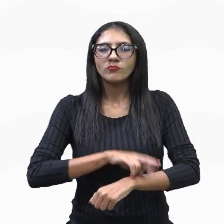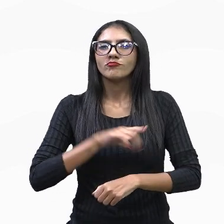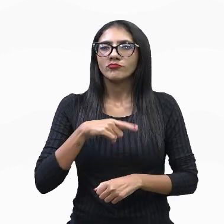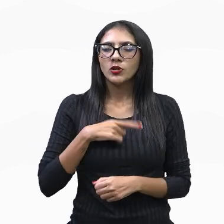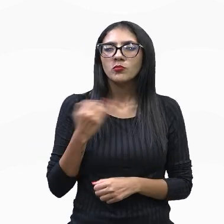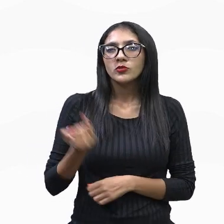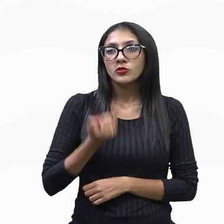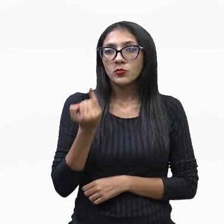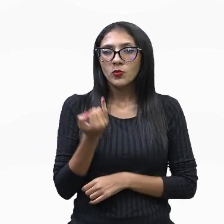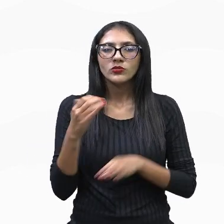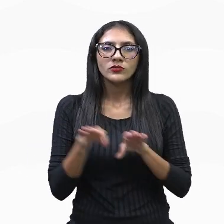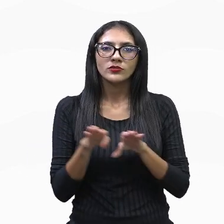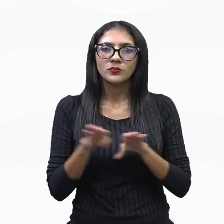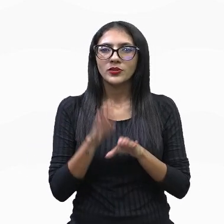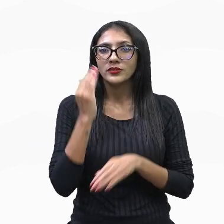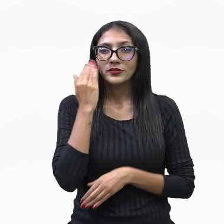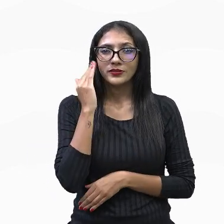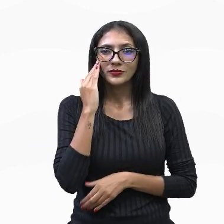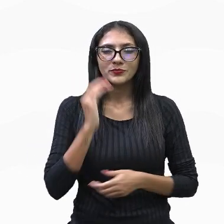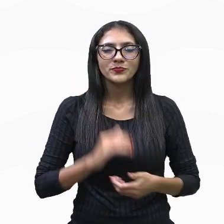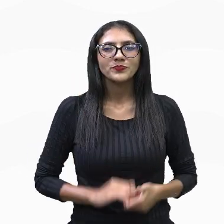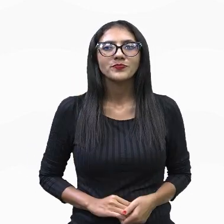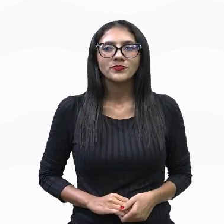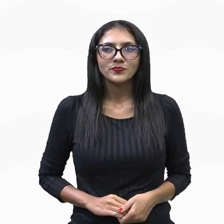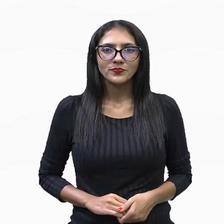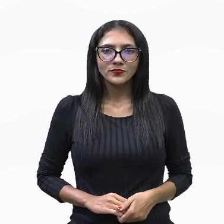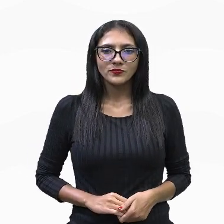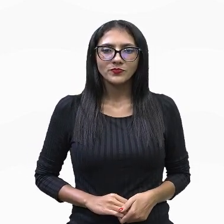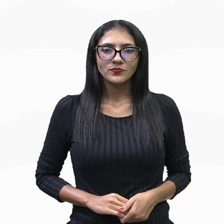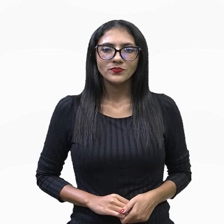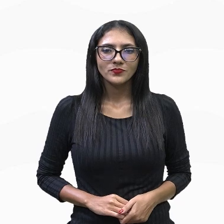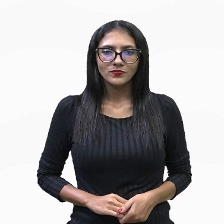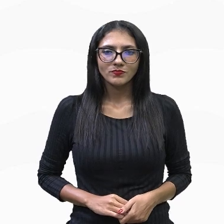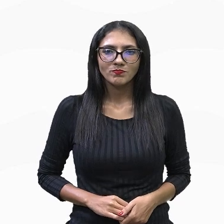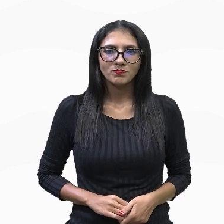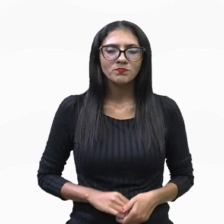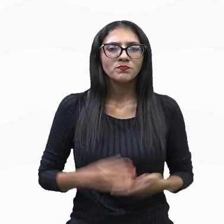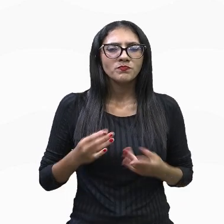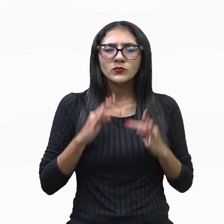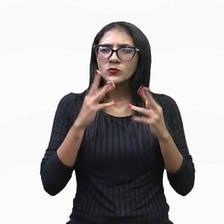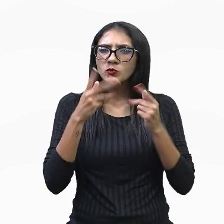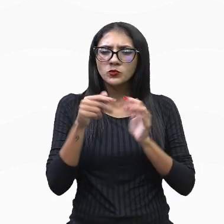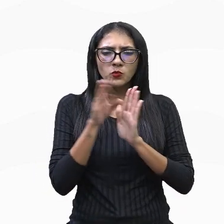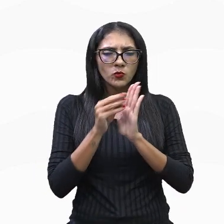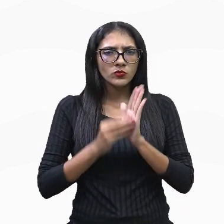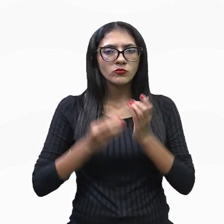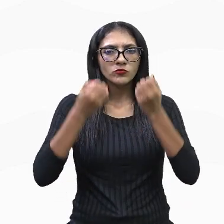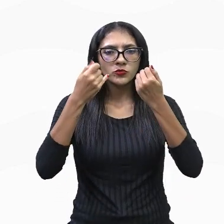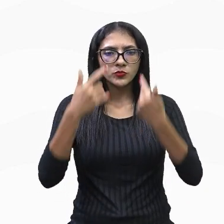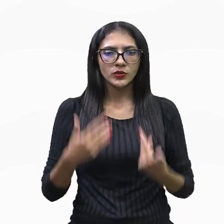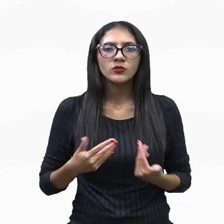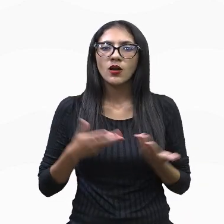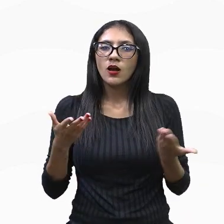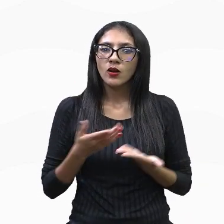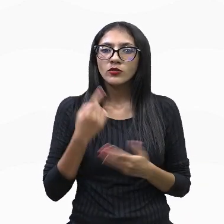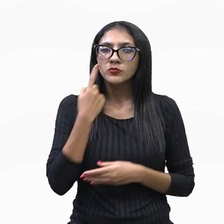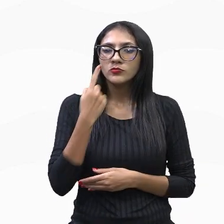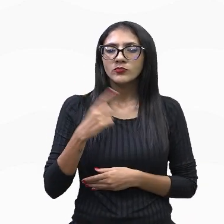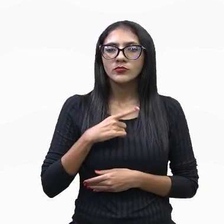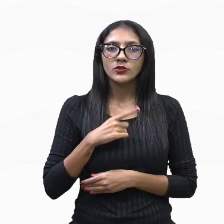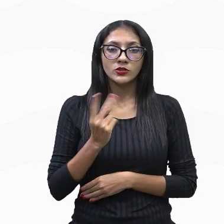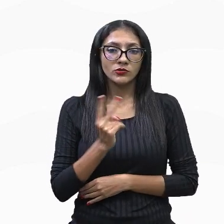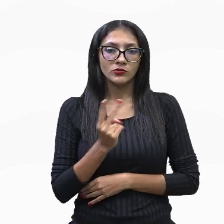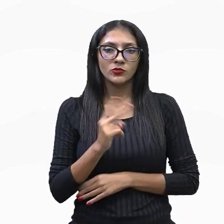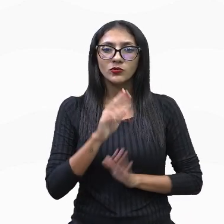a gente entender isso daí, tá? De tudo isso que eu venho falando aí para vocês, a gente vai cair nesses conceitos